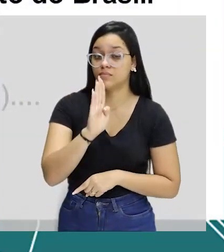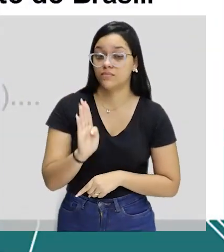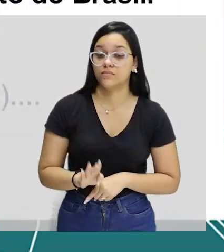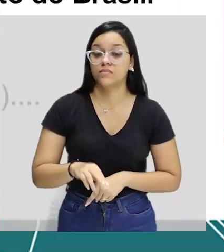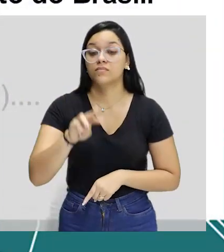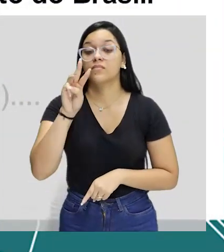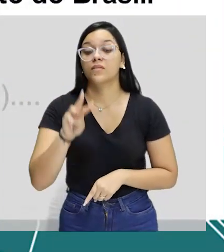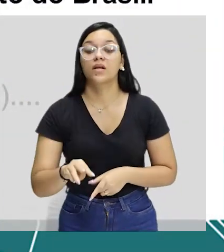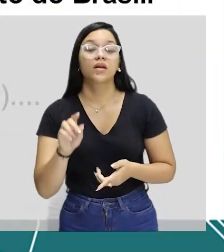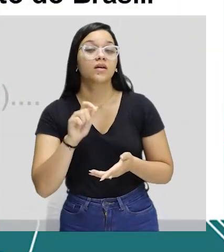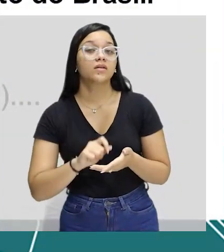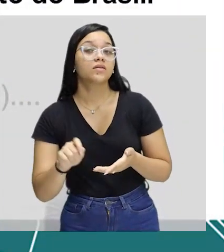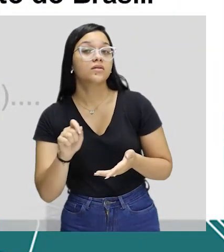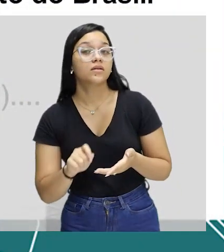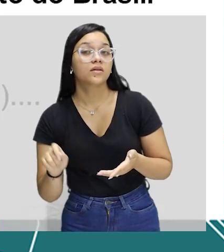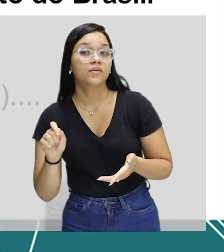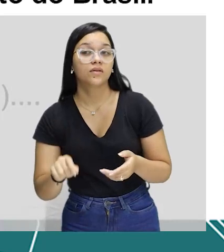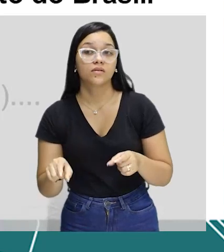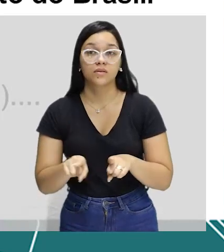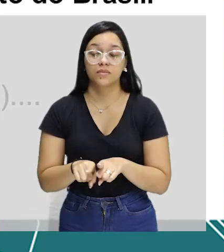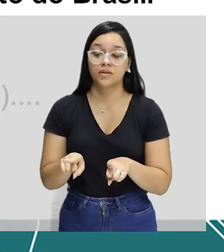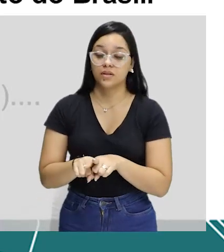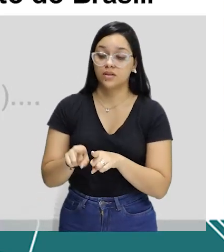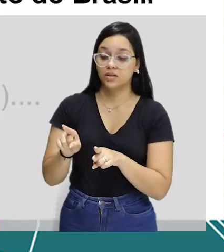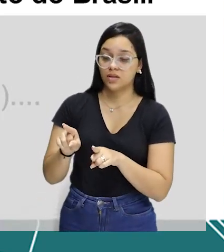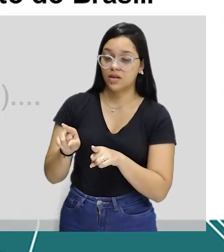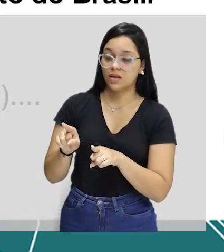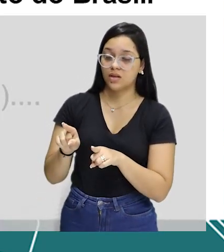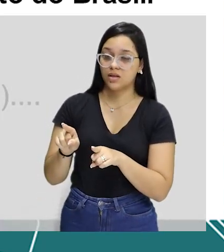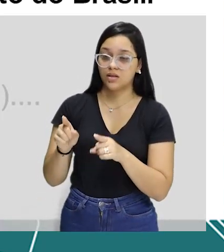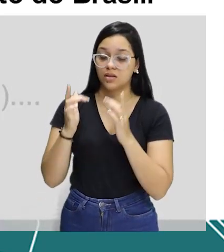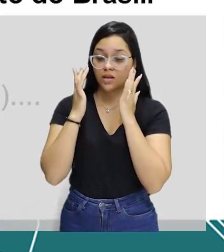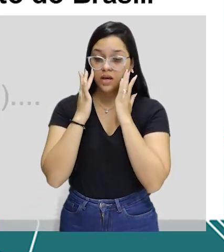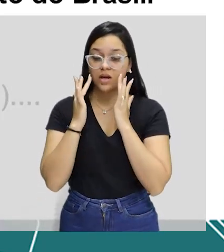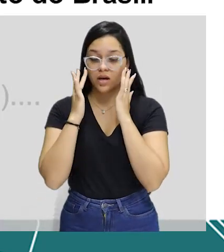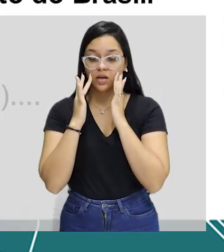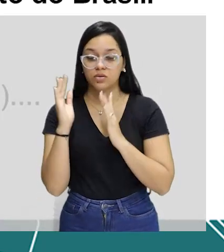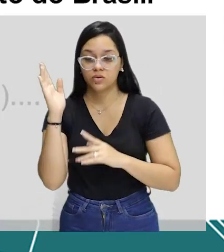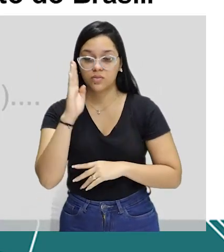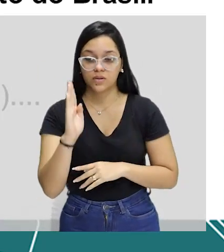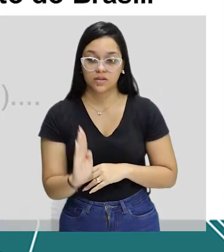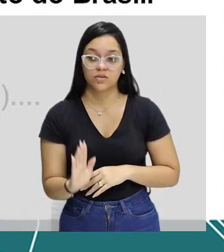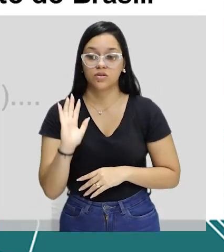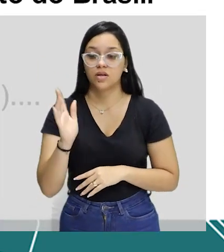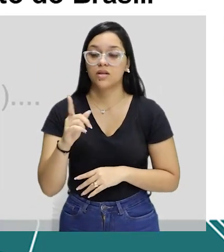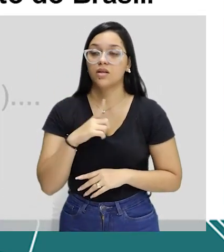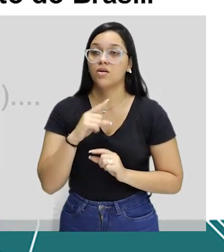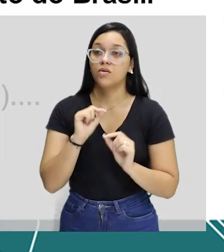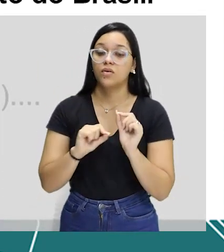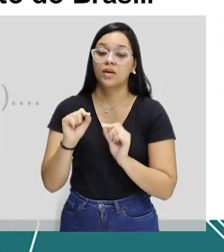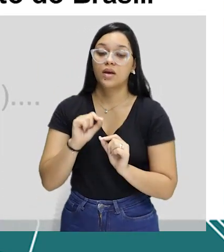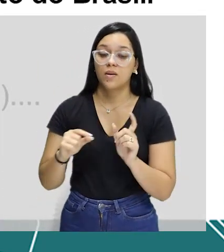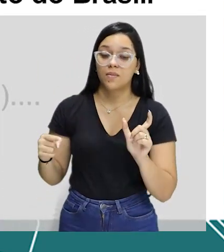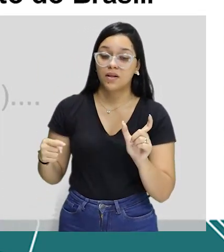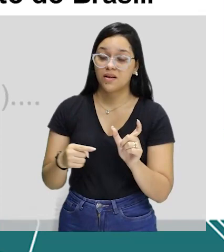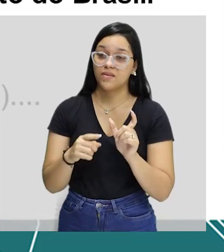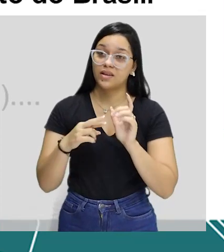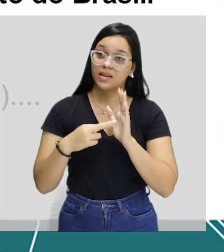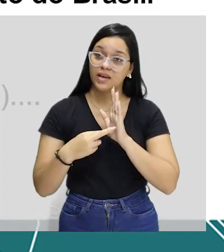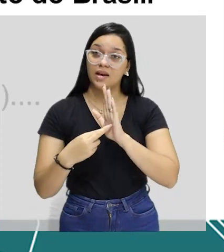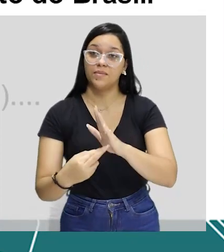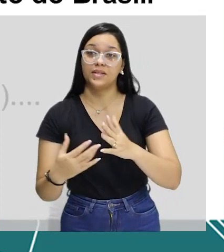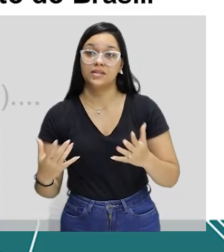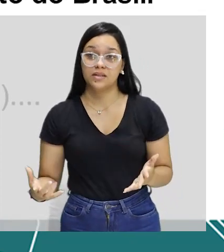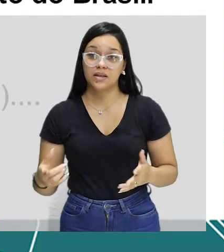seja, quem escreveu peças de teatro, especificamente no Brasil no século XX, você está falando de uma palavra que representa